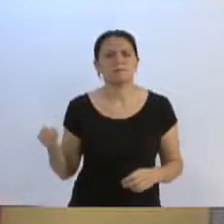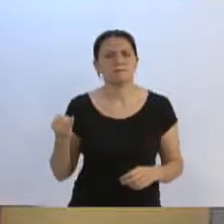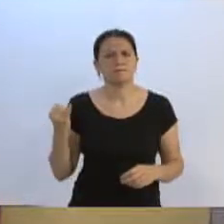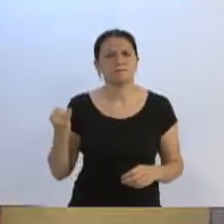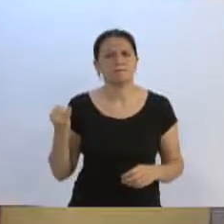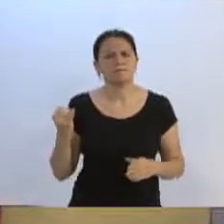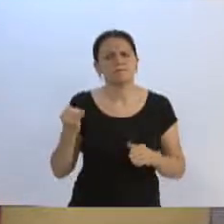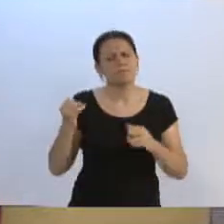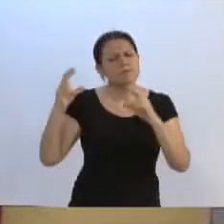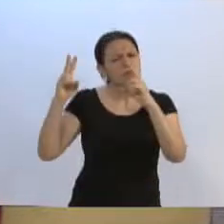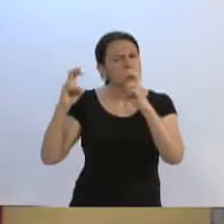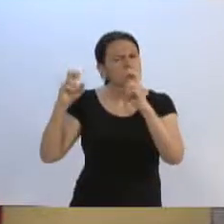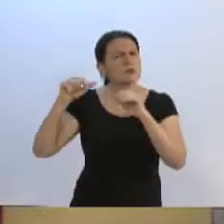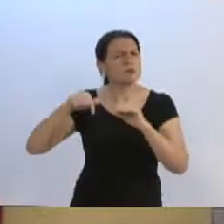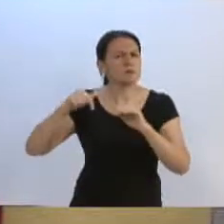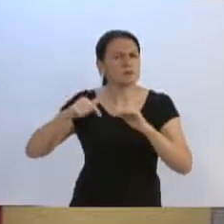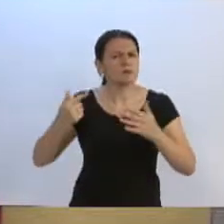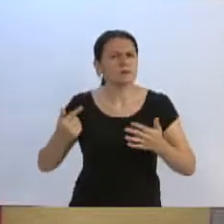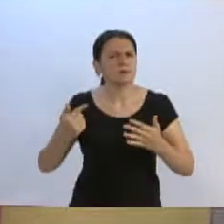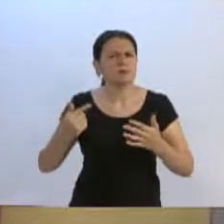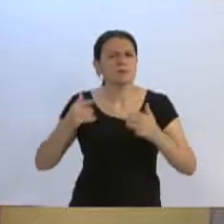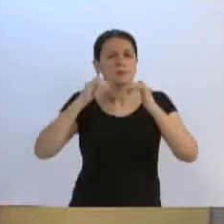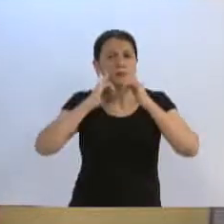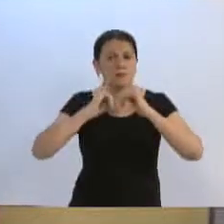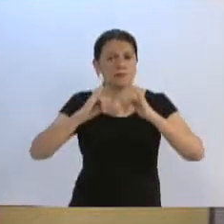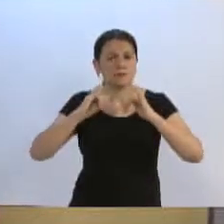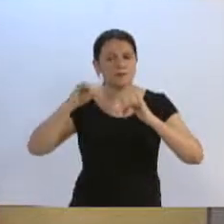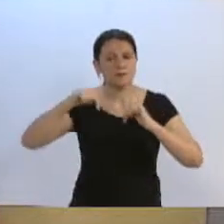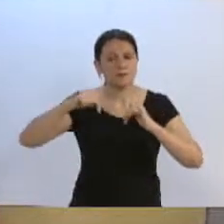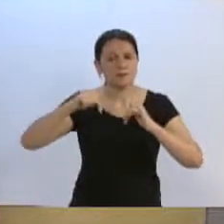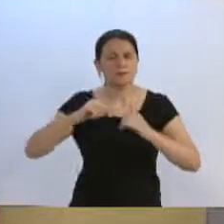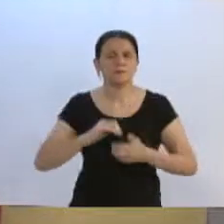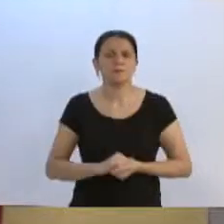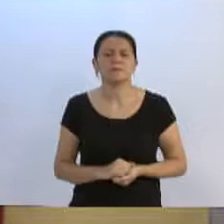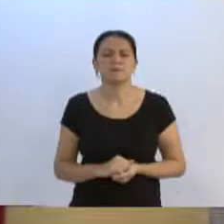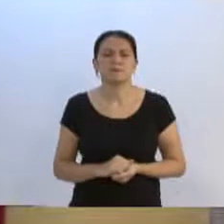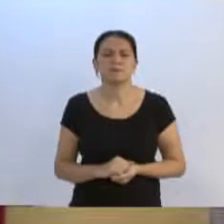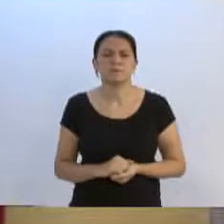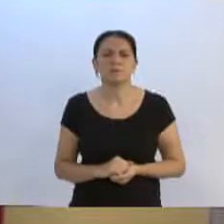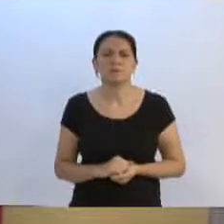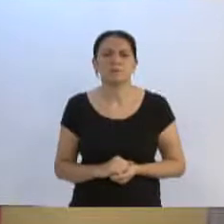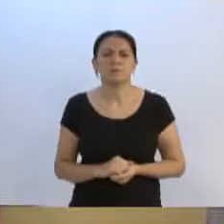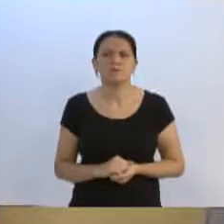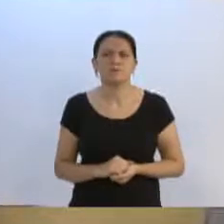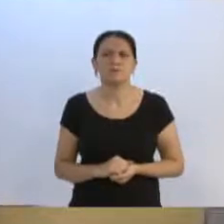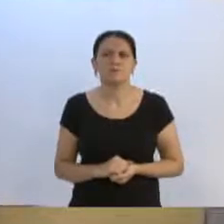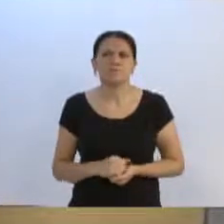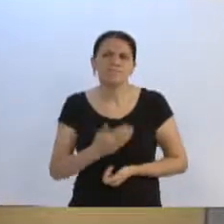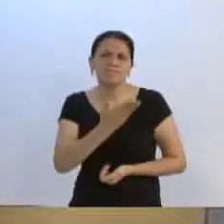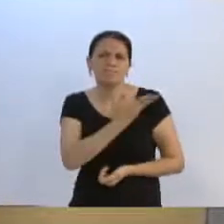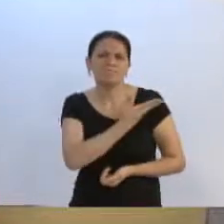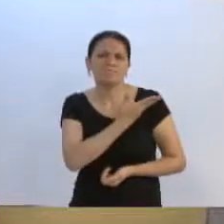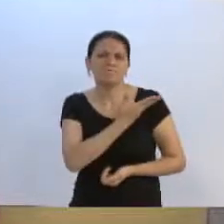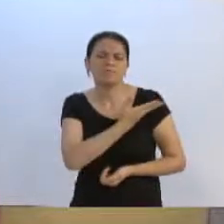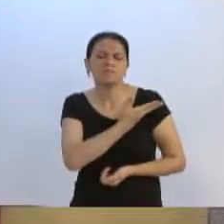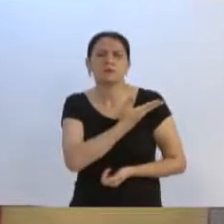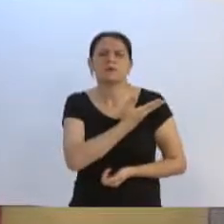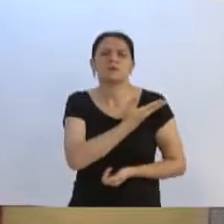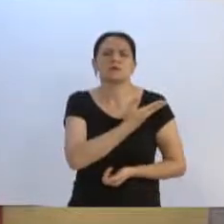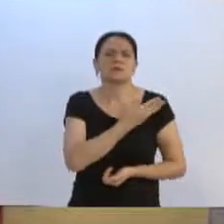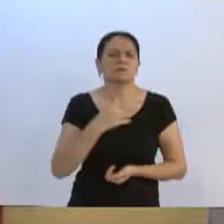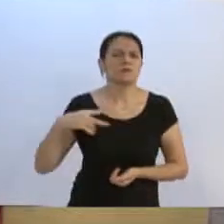Abro um parênteses aqui para mencionar um amigo, uma pessoa que eu considero muito na política,